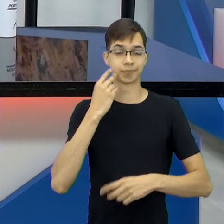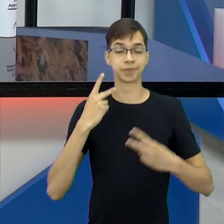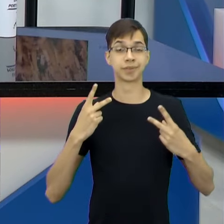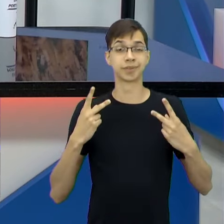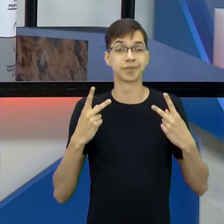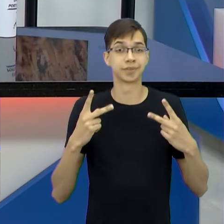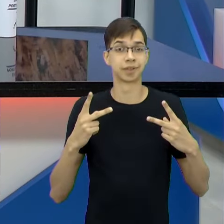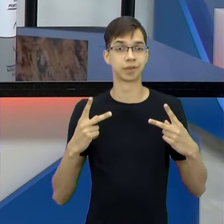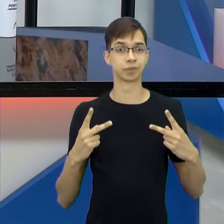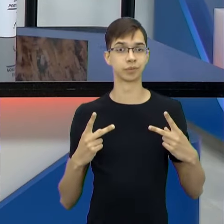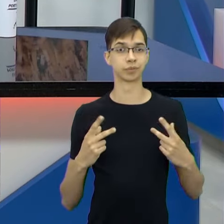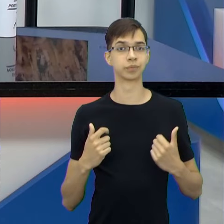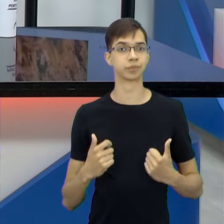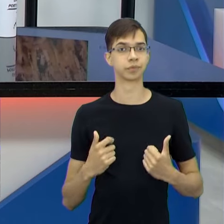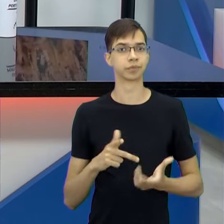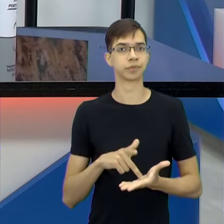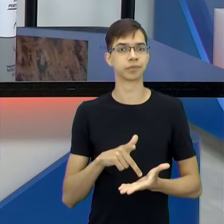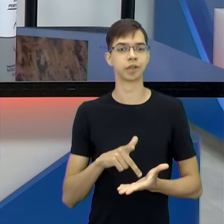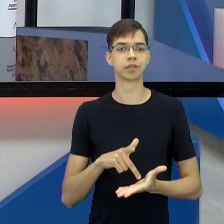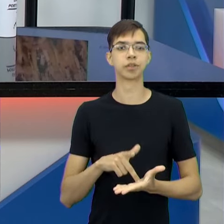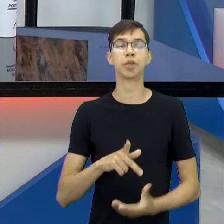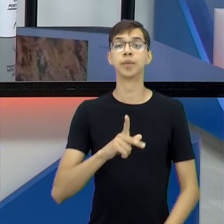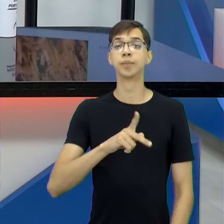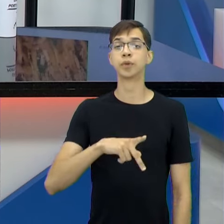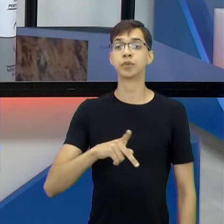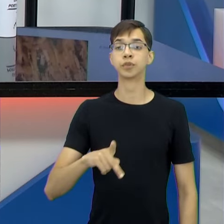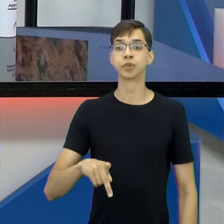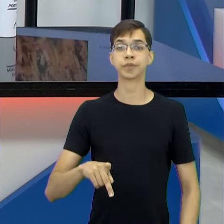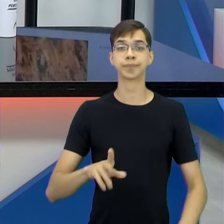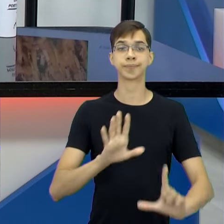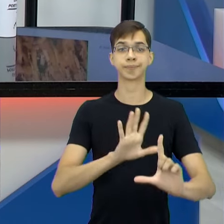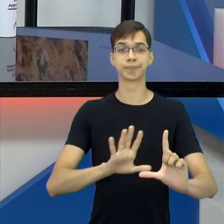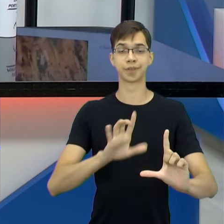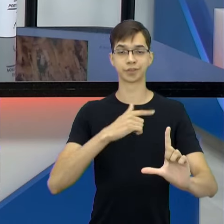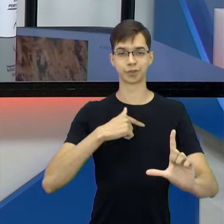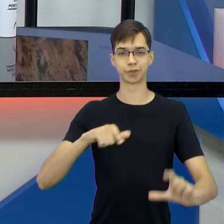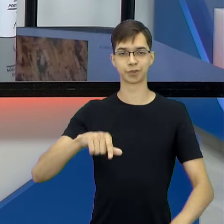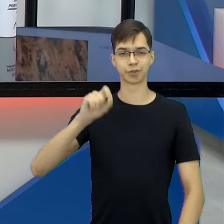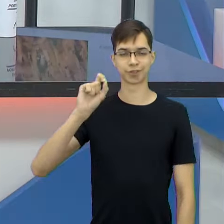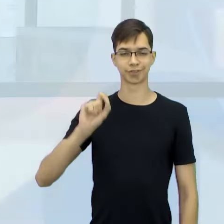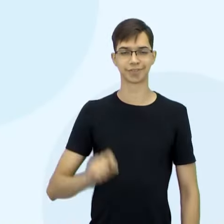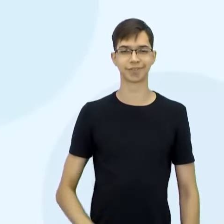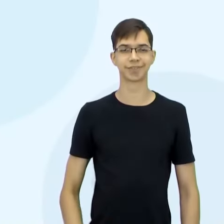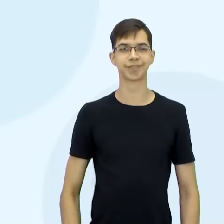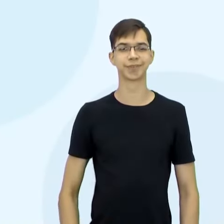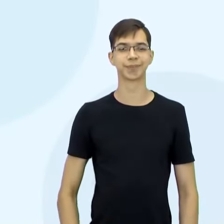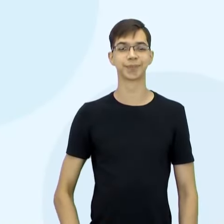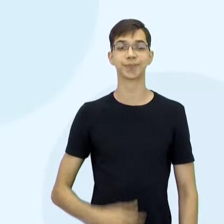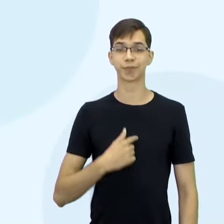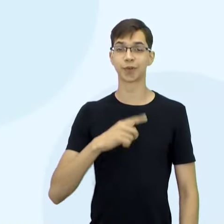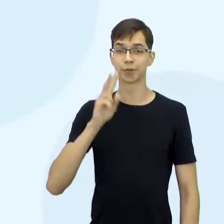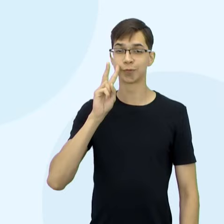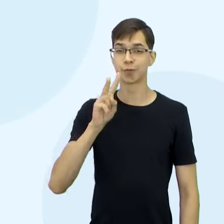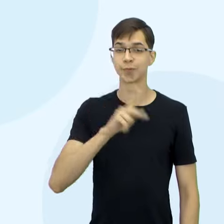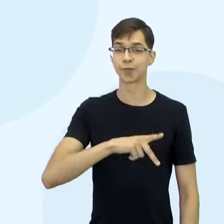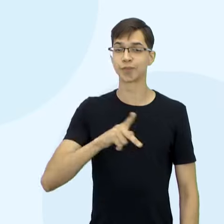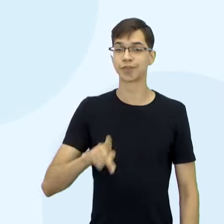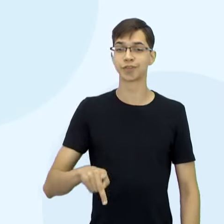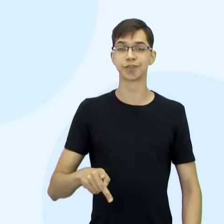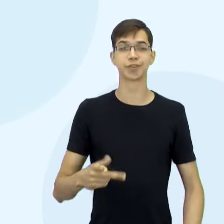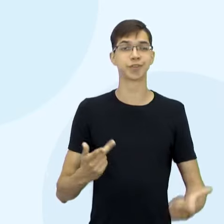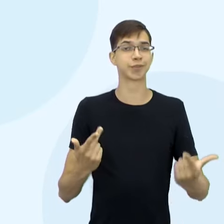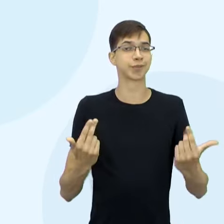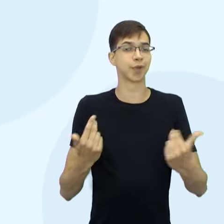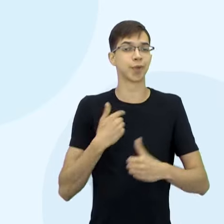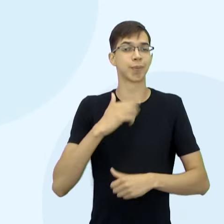perfeito, nossa. E aí, professor, essa imagem, foi eu que escolhi a imagem, porque foi como eu vi o professor, gente. No